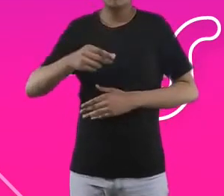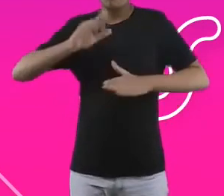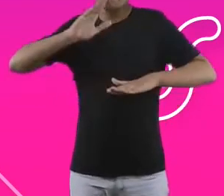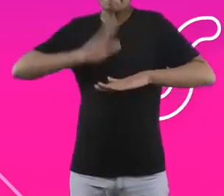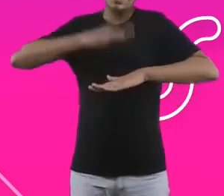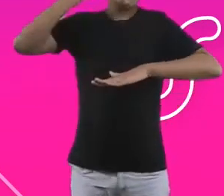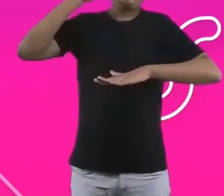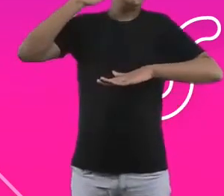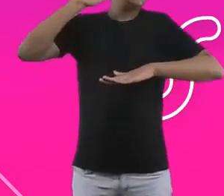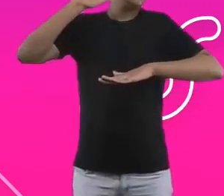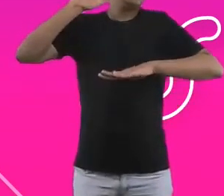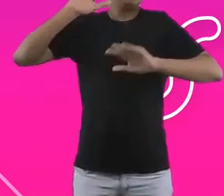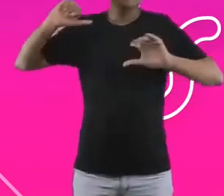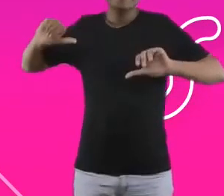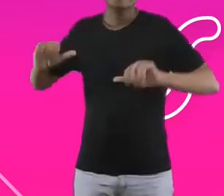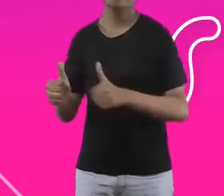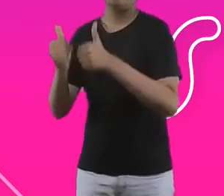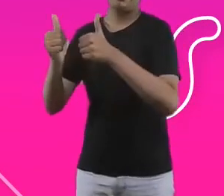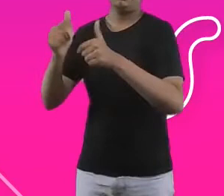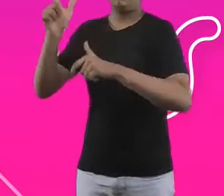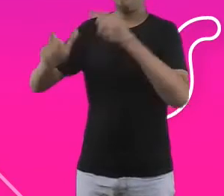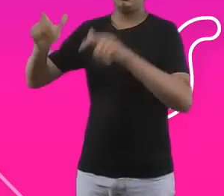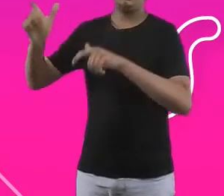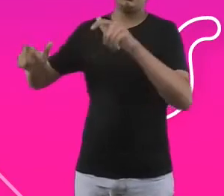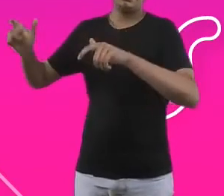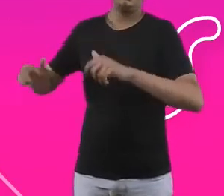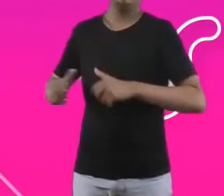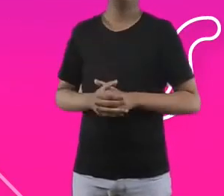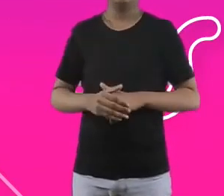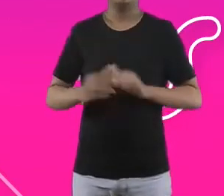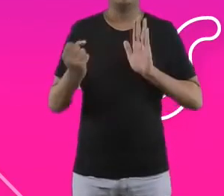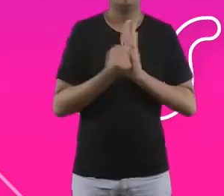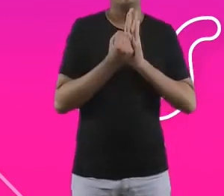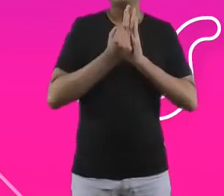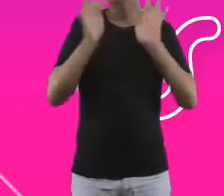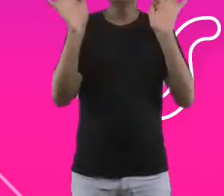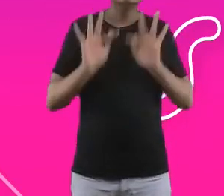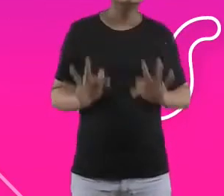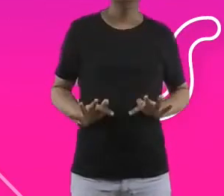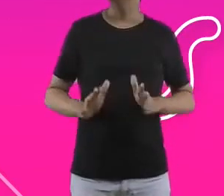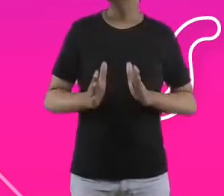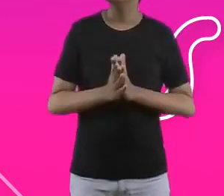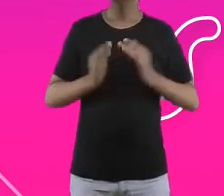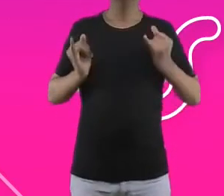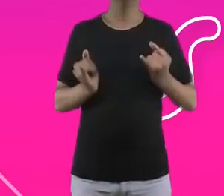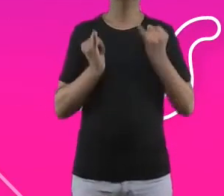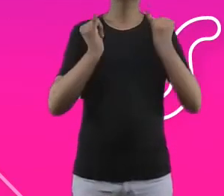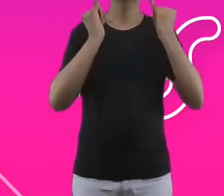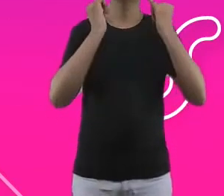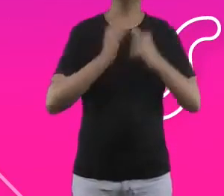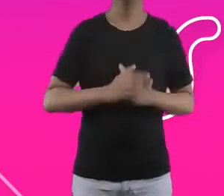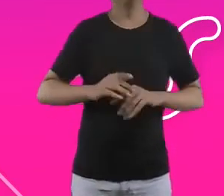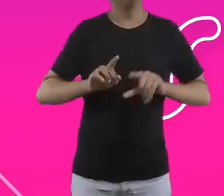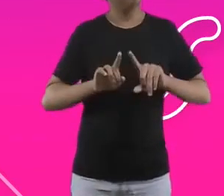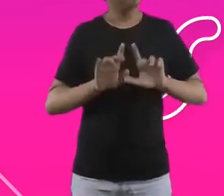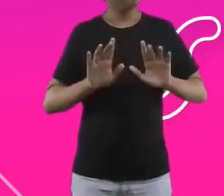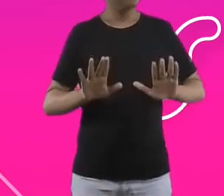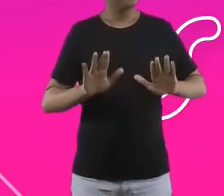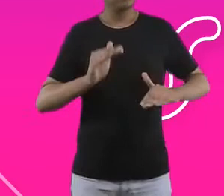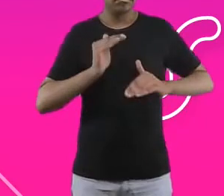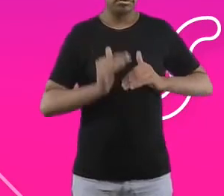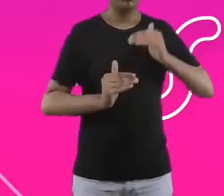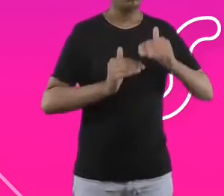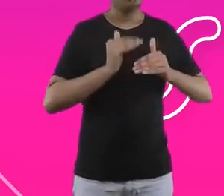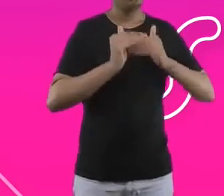é um marco super legal para a gente. A gente fica muito feliz, sem dúvida. Mas a gente sabe que sempre precisa evoluir. Na Ubev não é diferente.